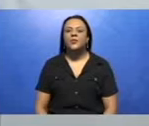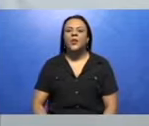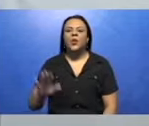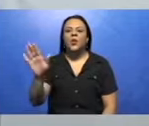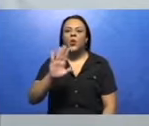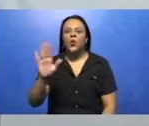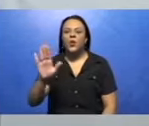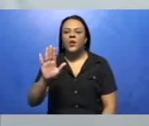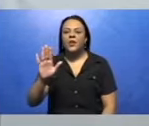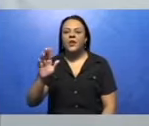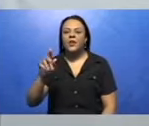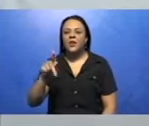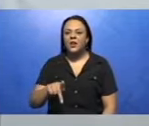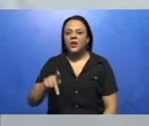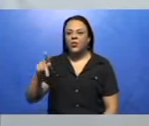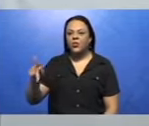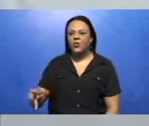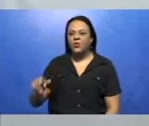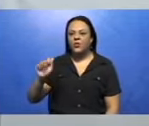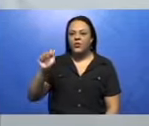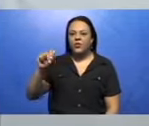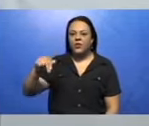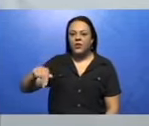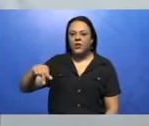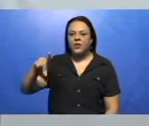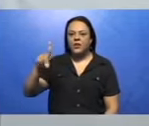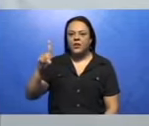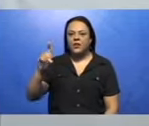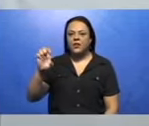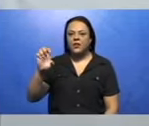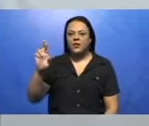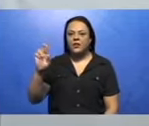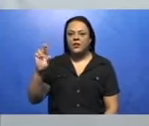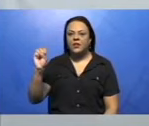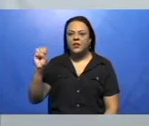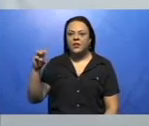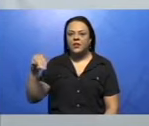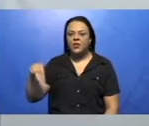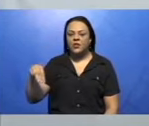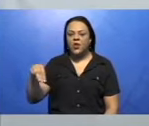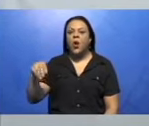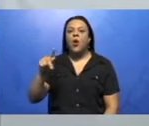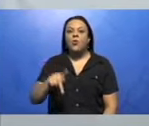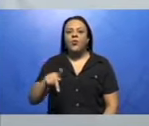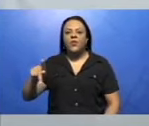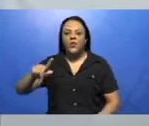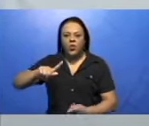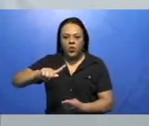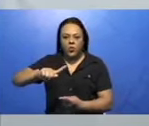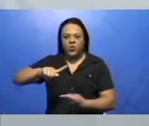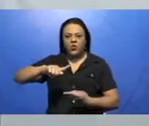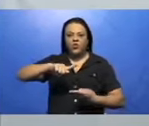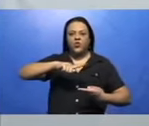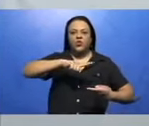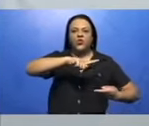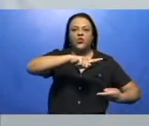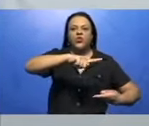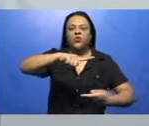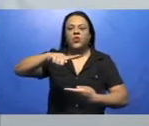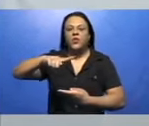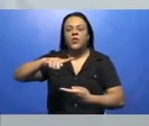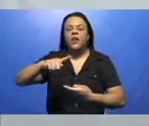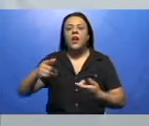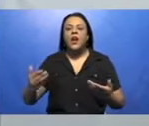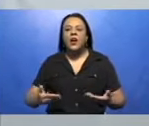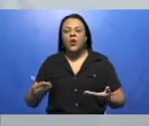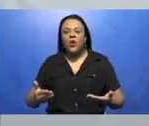Olá, eu sou Anderson, professor de Geografia, vamos dar continuidade ao estudo da